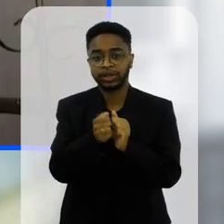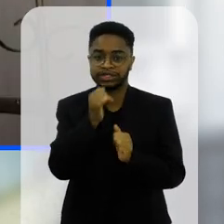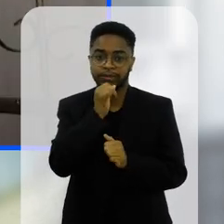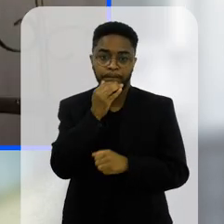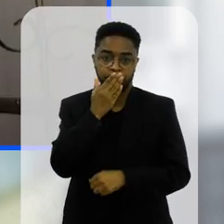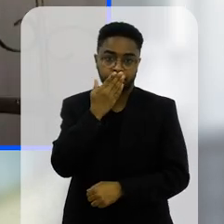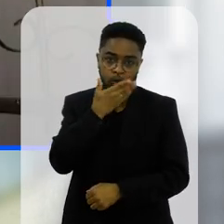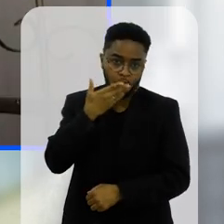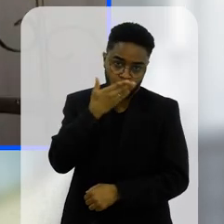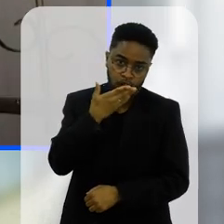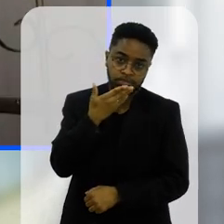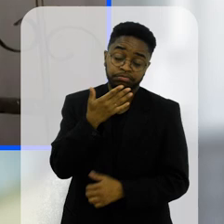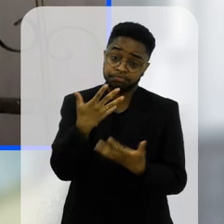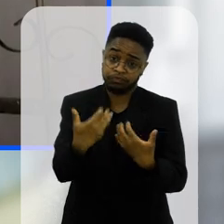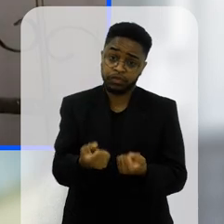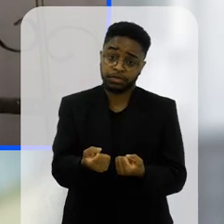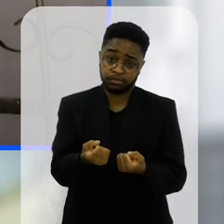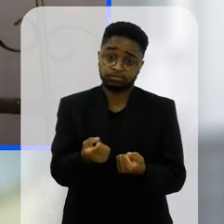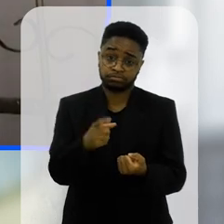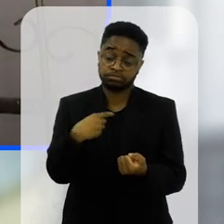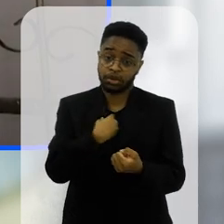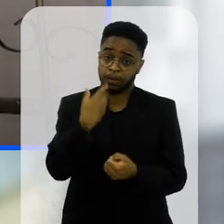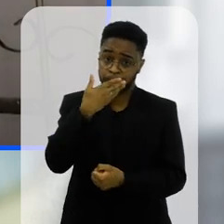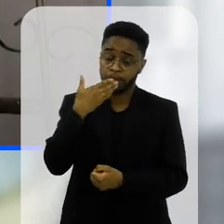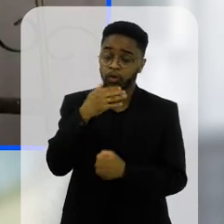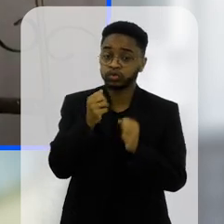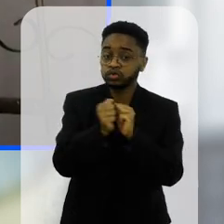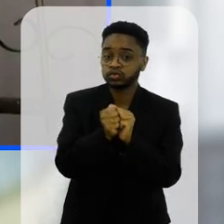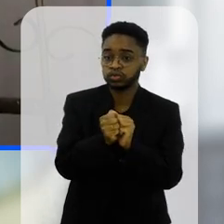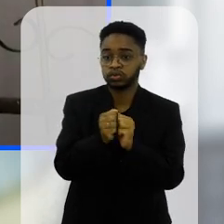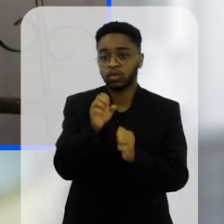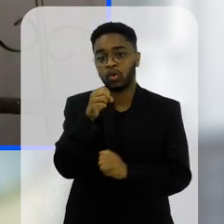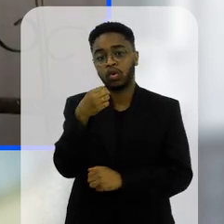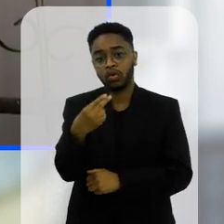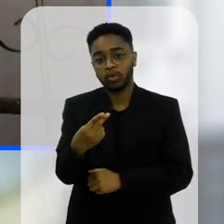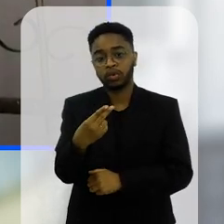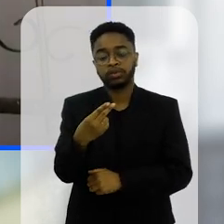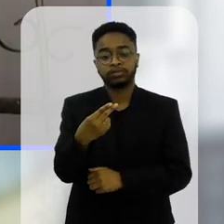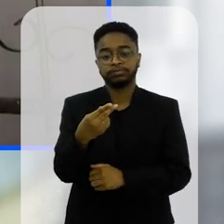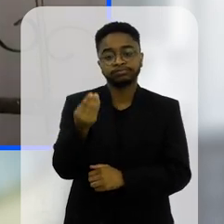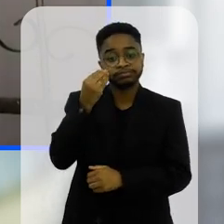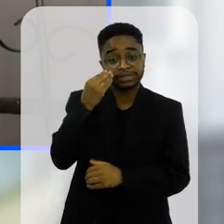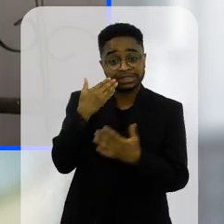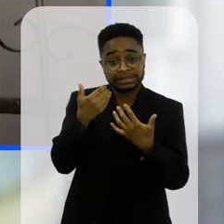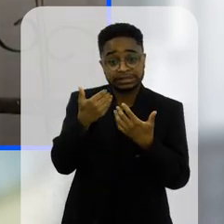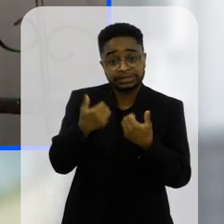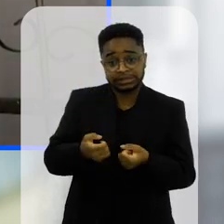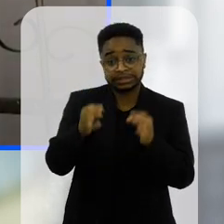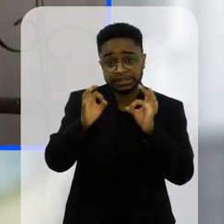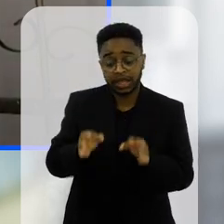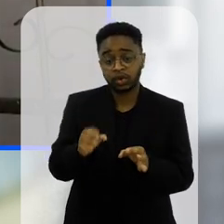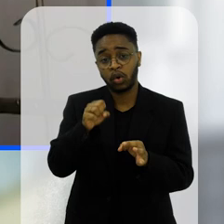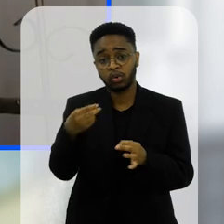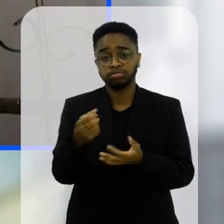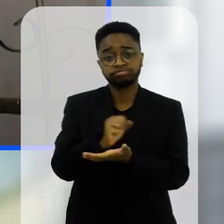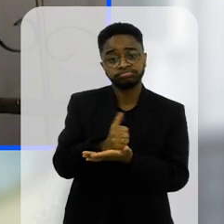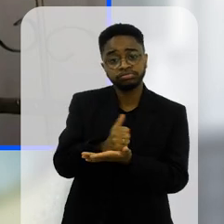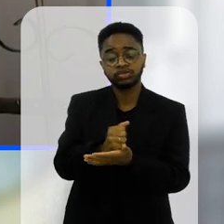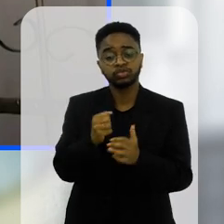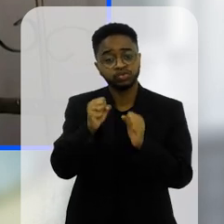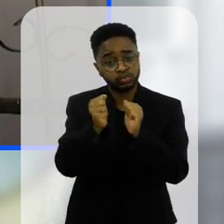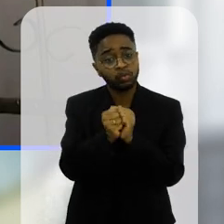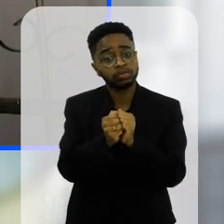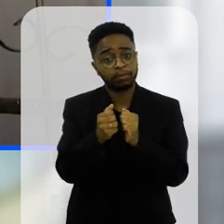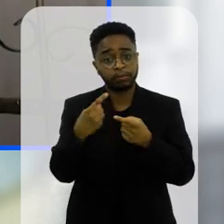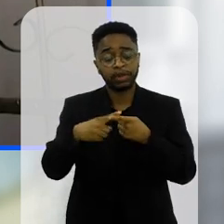vamos fazer o que hoje? um bolo vamos vamos fazer um bolo sabe vamos fazer dar certo vamos ah, vamos jogar juntos?